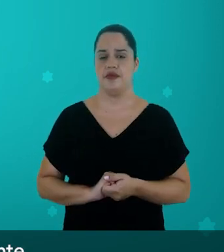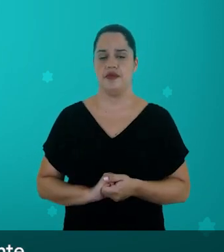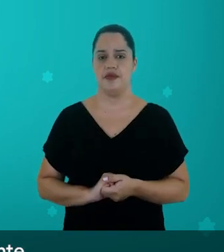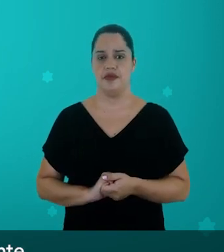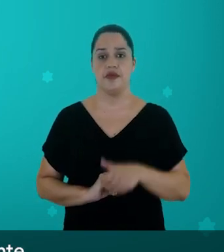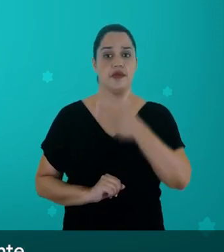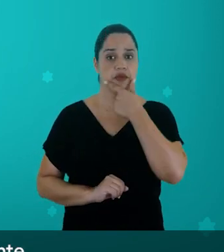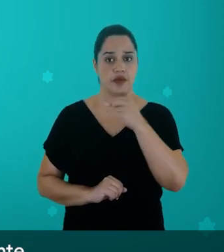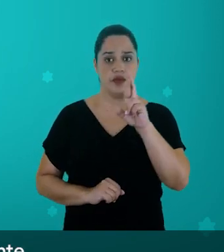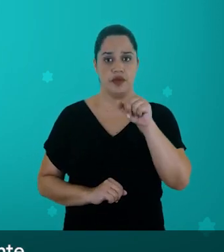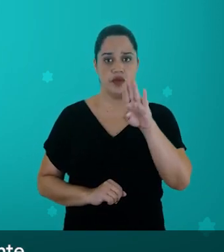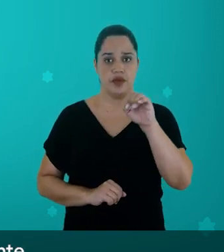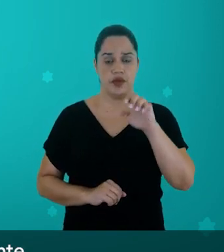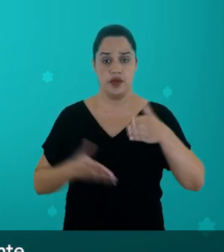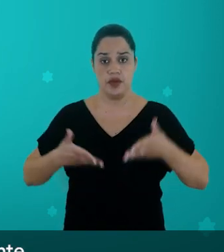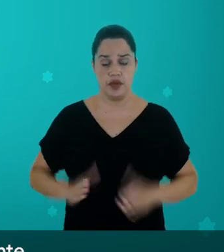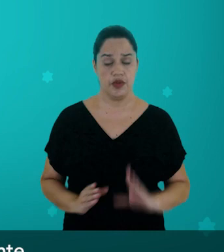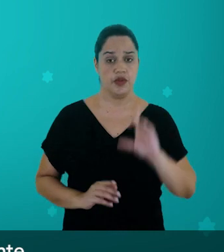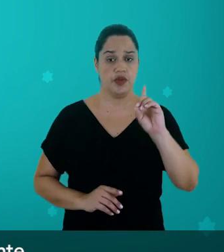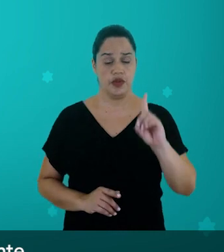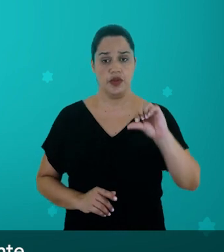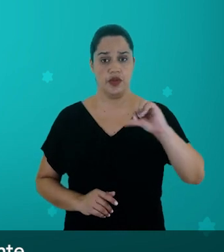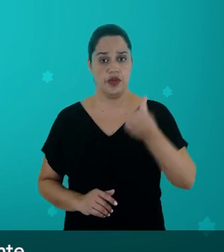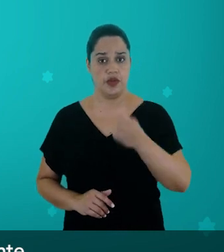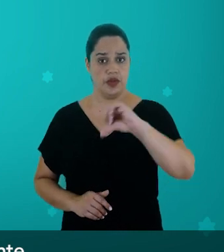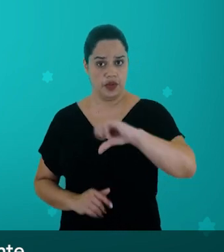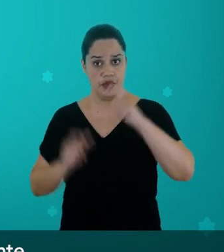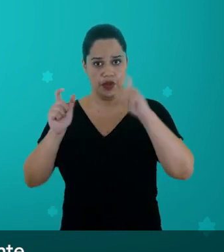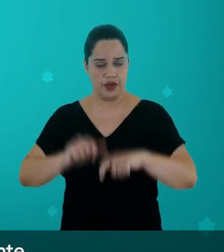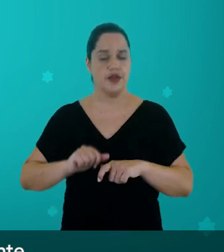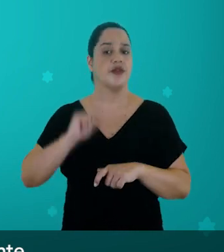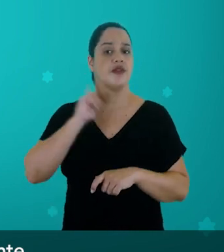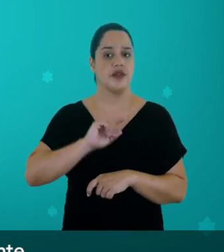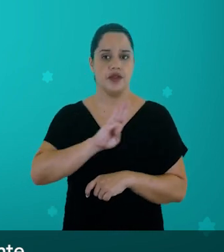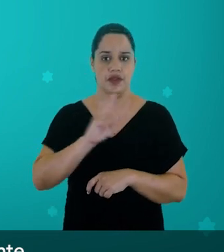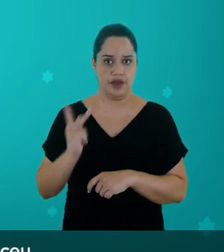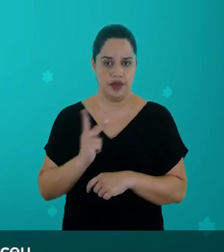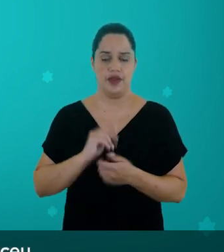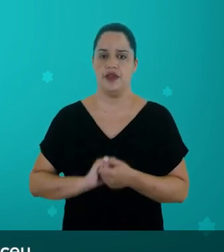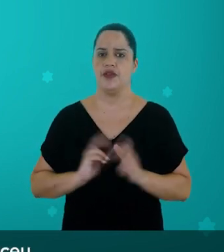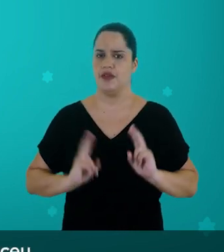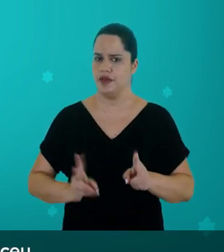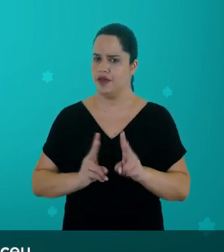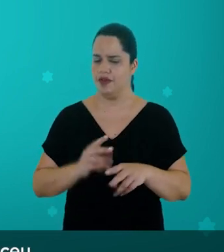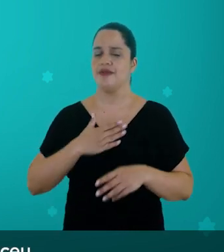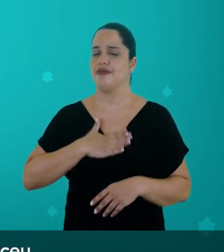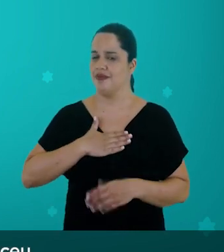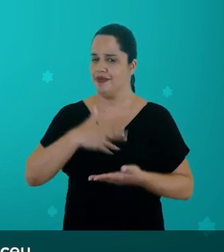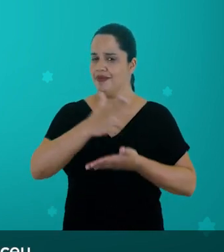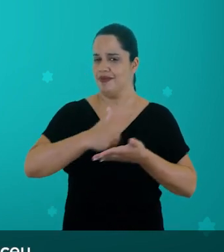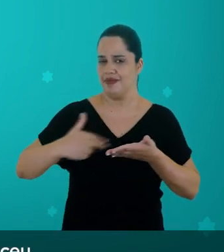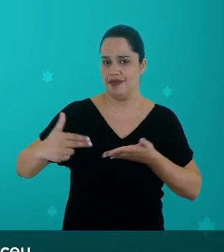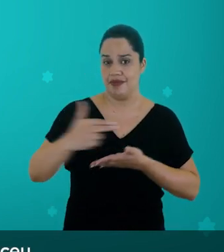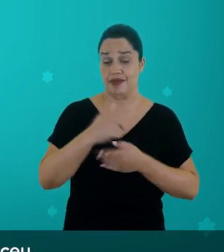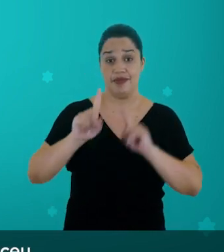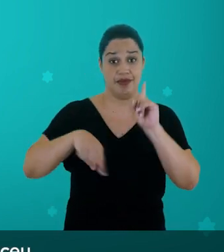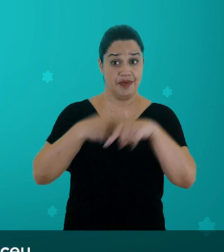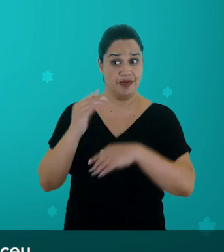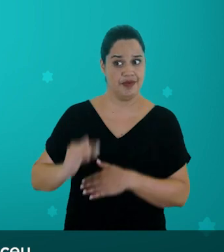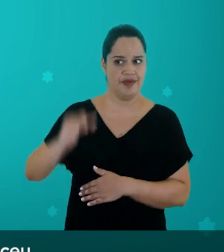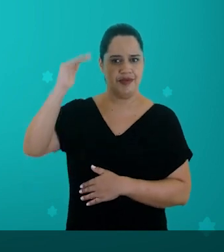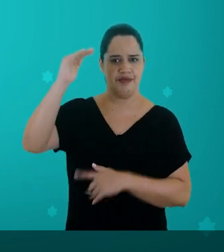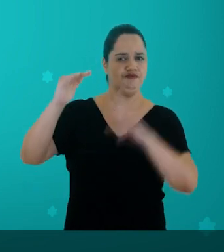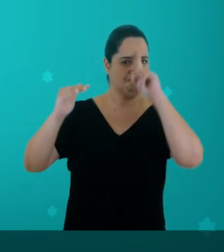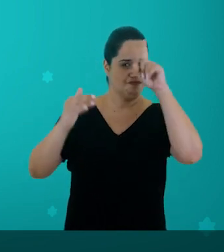Filho nasceu em 1969 em Belo Horizonte. Ele sempre gostou de desenhar e quando